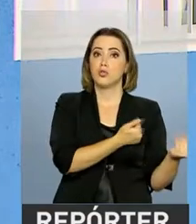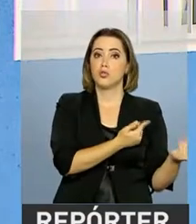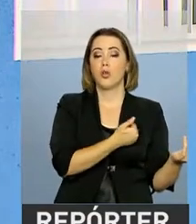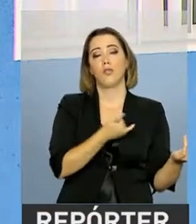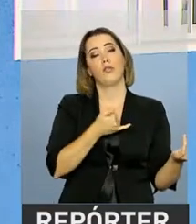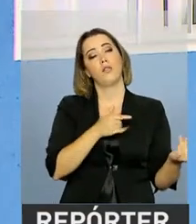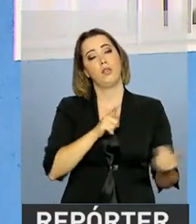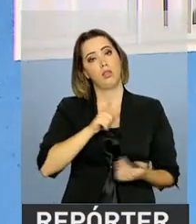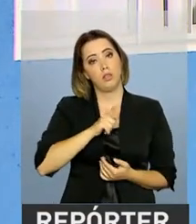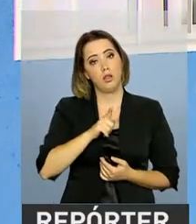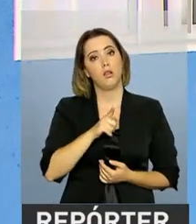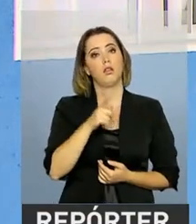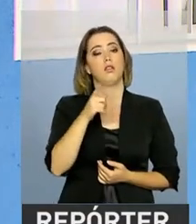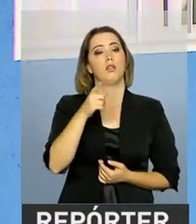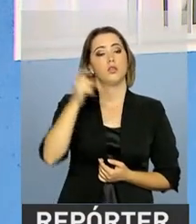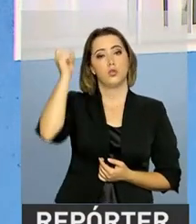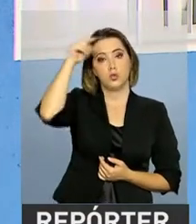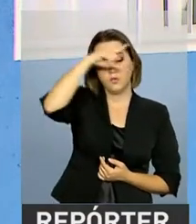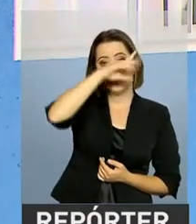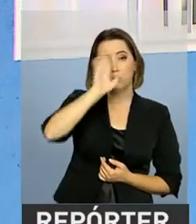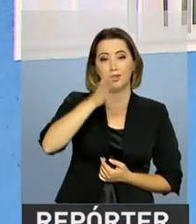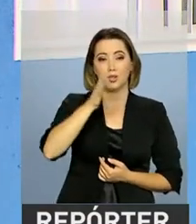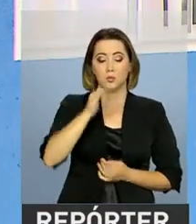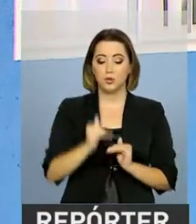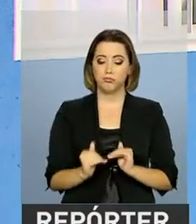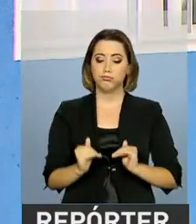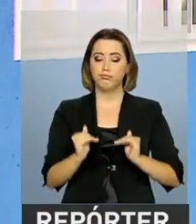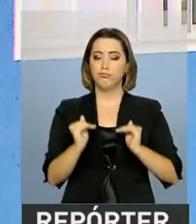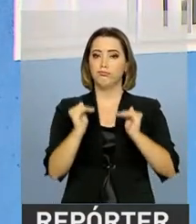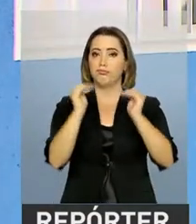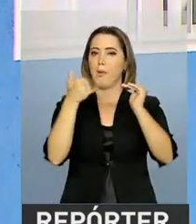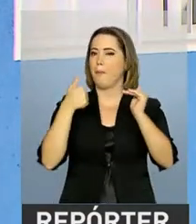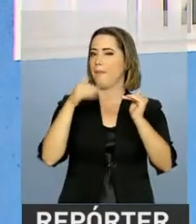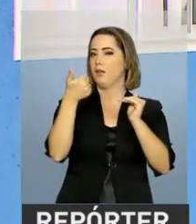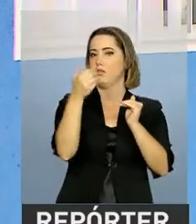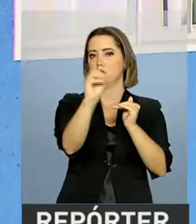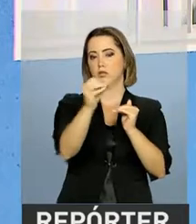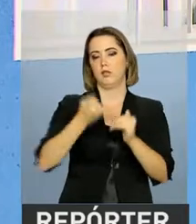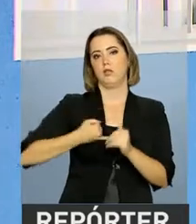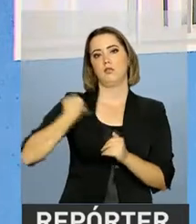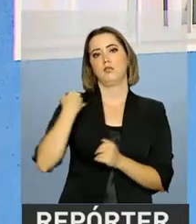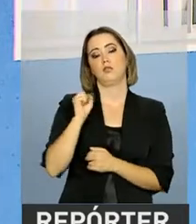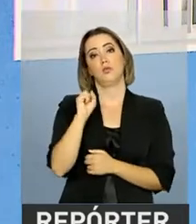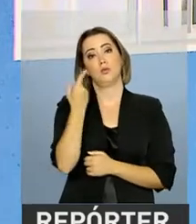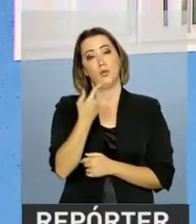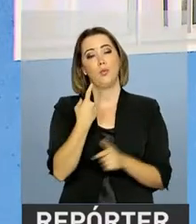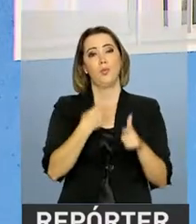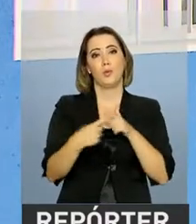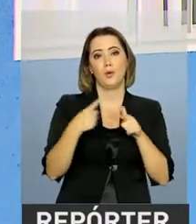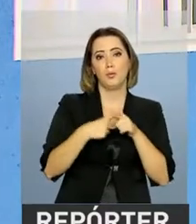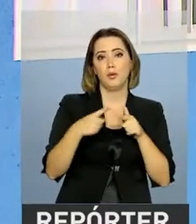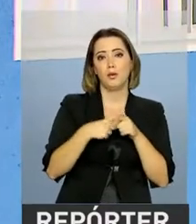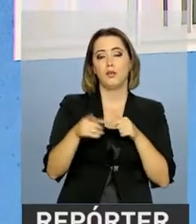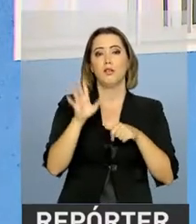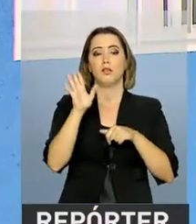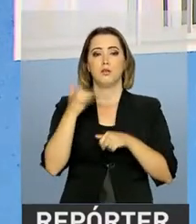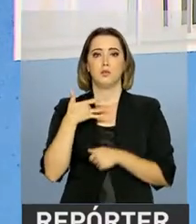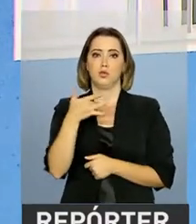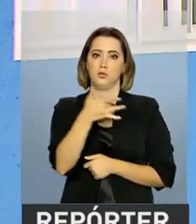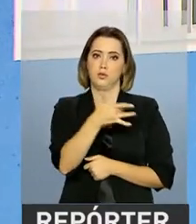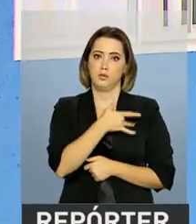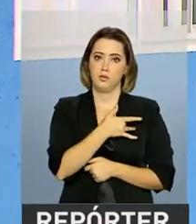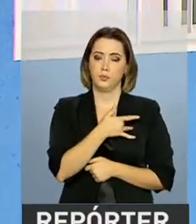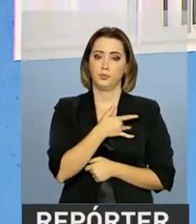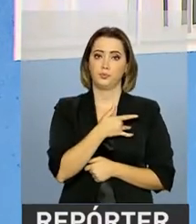dificuldade em serem adotados, porque já estão com mais de 10 anos ou porque tem algum problema de saúde grave, por